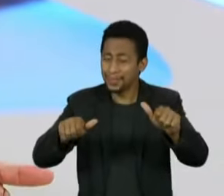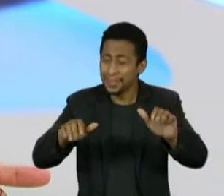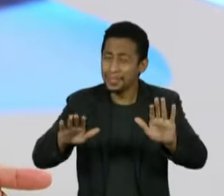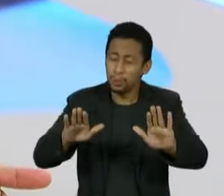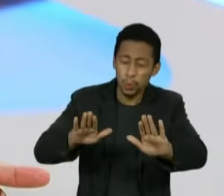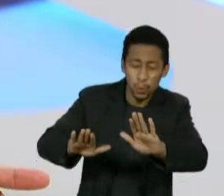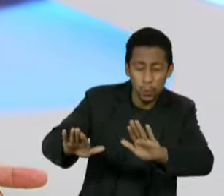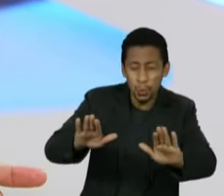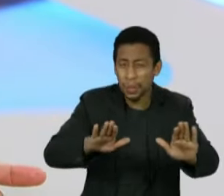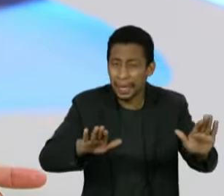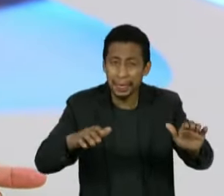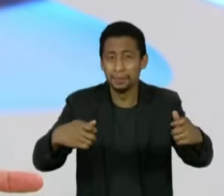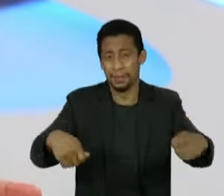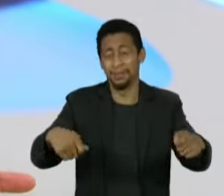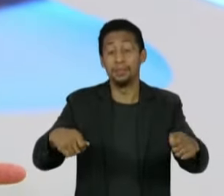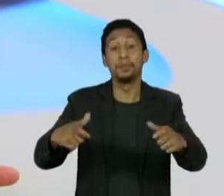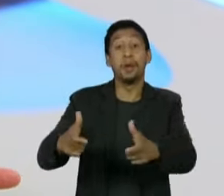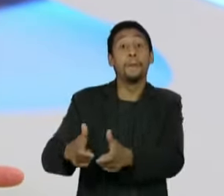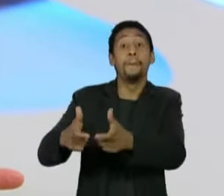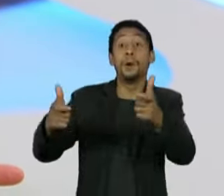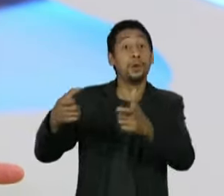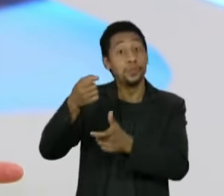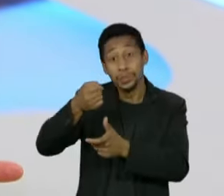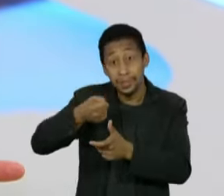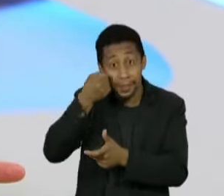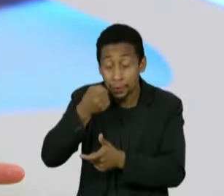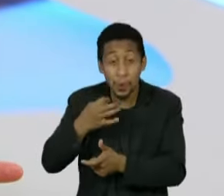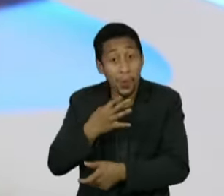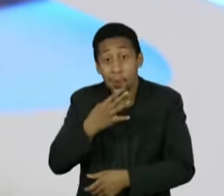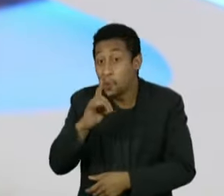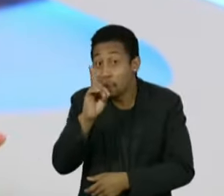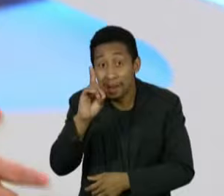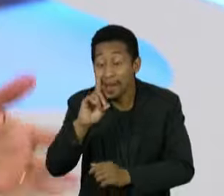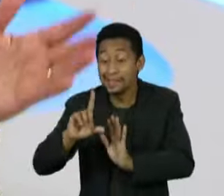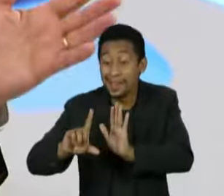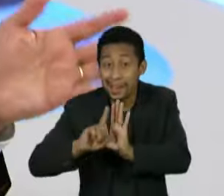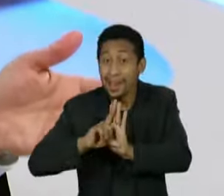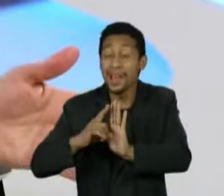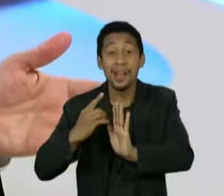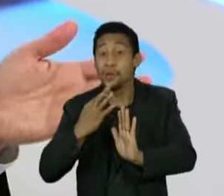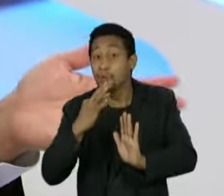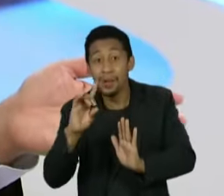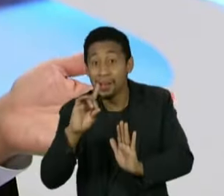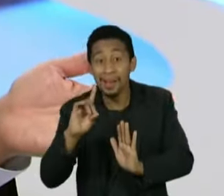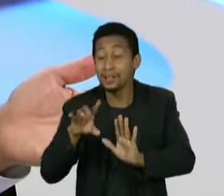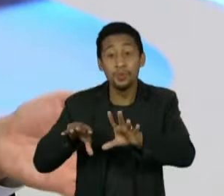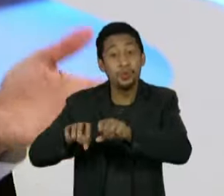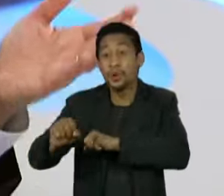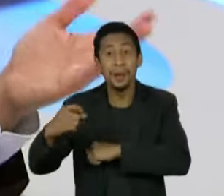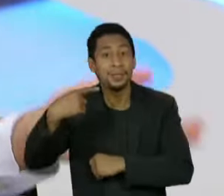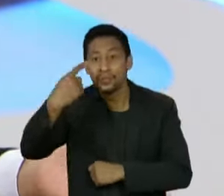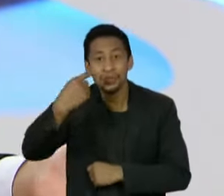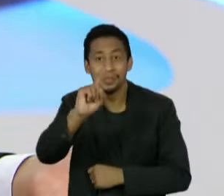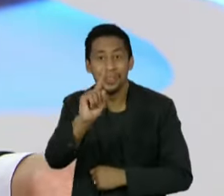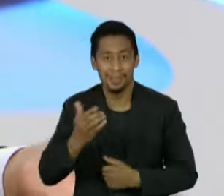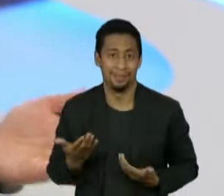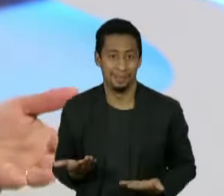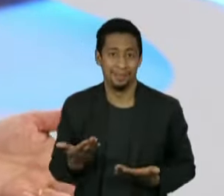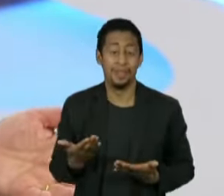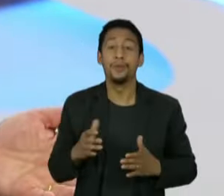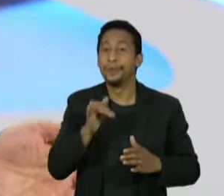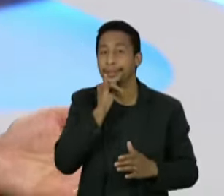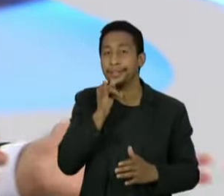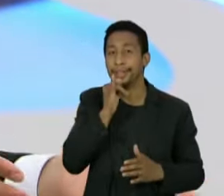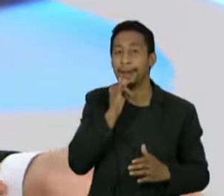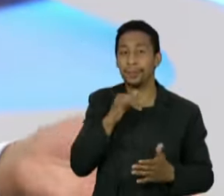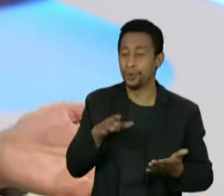maioria dos senadores não tem informação jurídica ou experiência em investigação. Então, você não pode pegar um catatal de 1.200 páginas, colocar no colo do médico